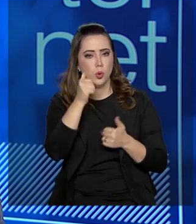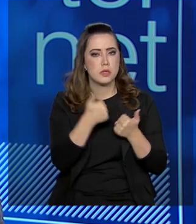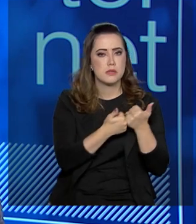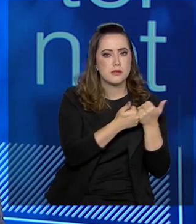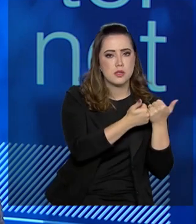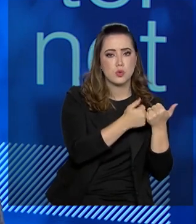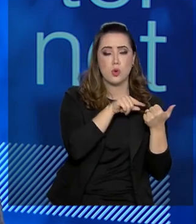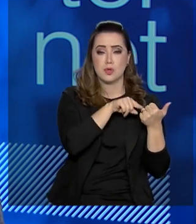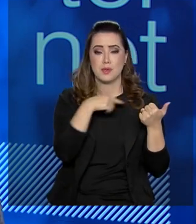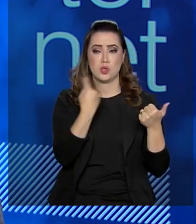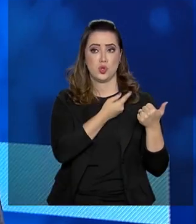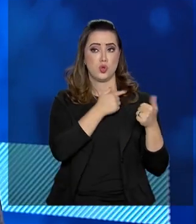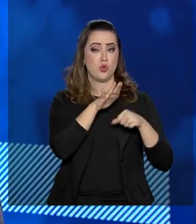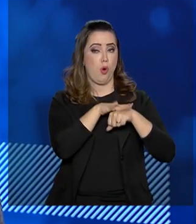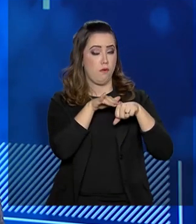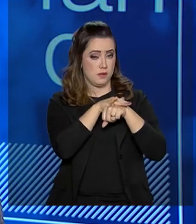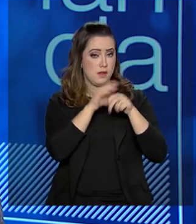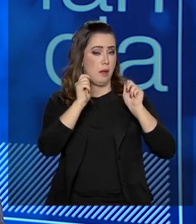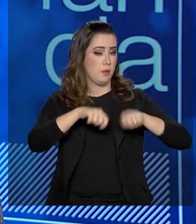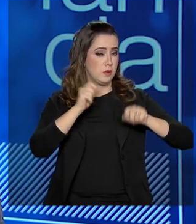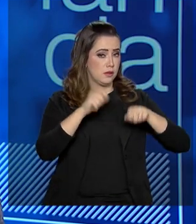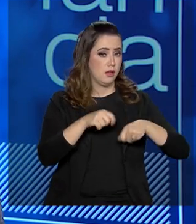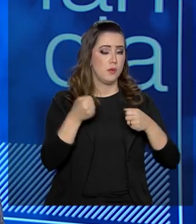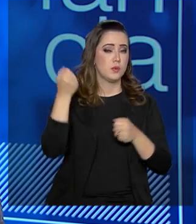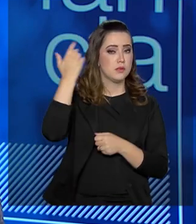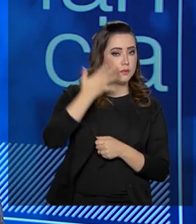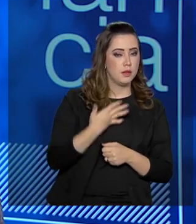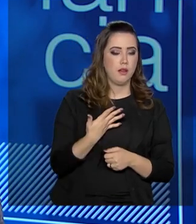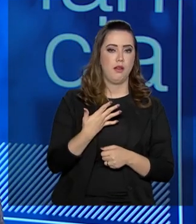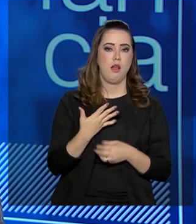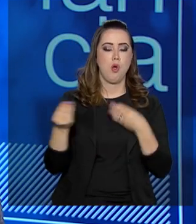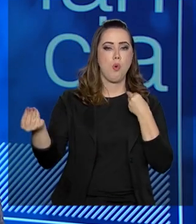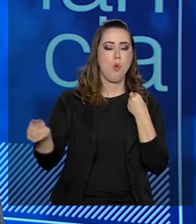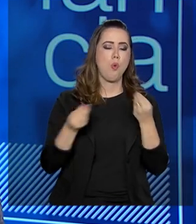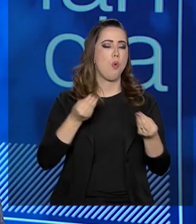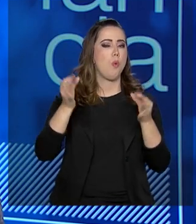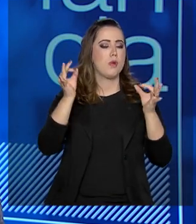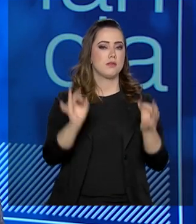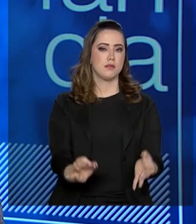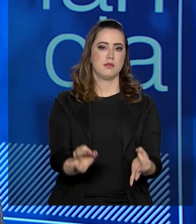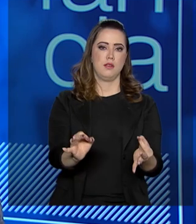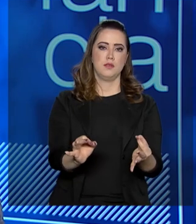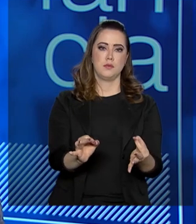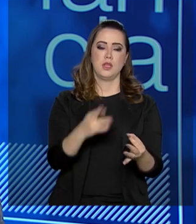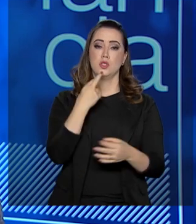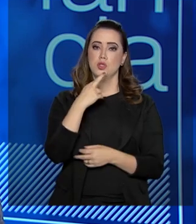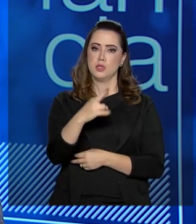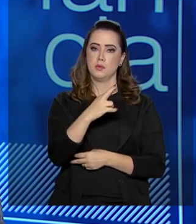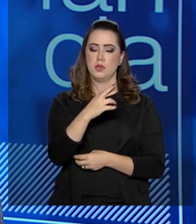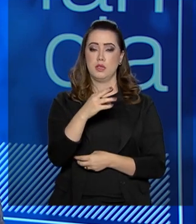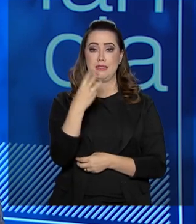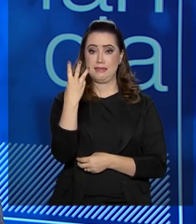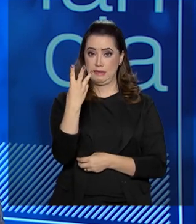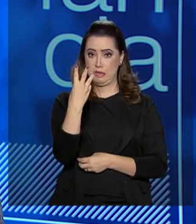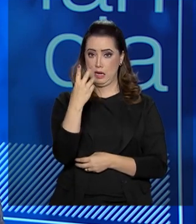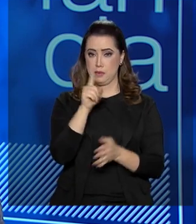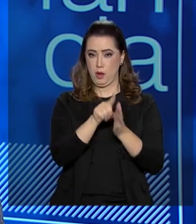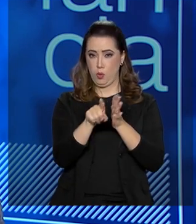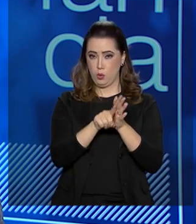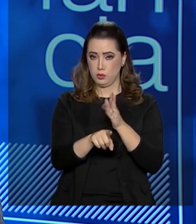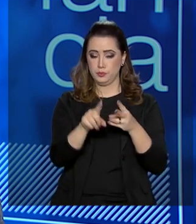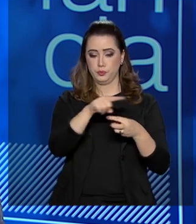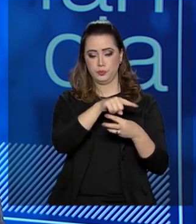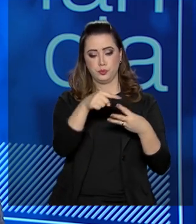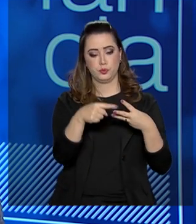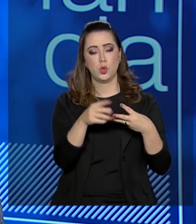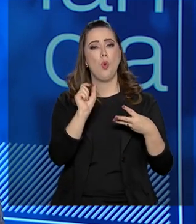para conversarmos, para que possamos explicar a maneira adequada de responder a três perguntas essenciais. O que é o